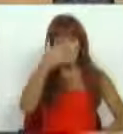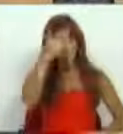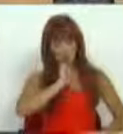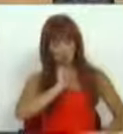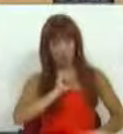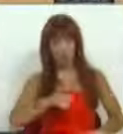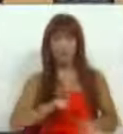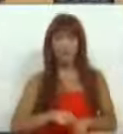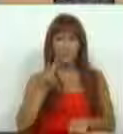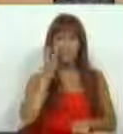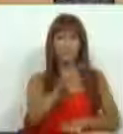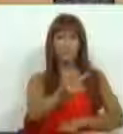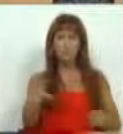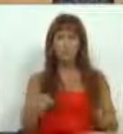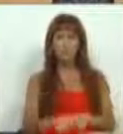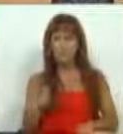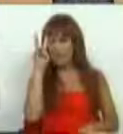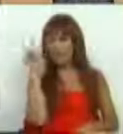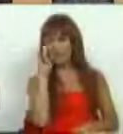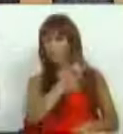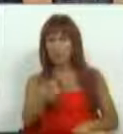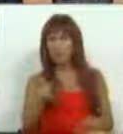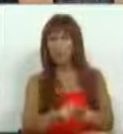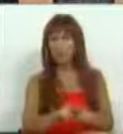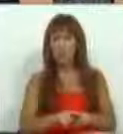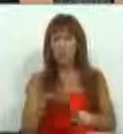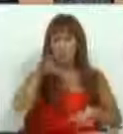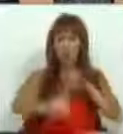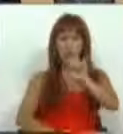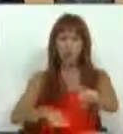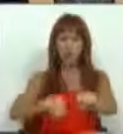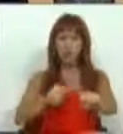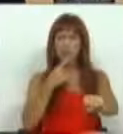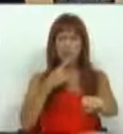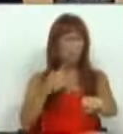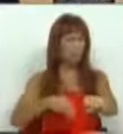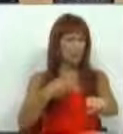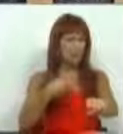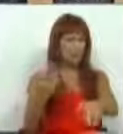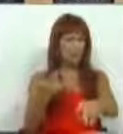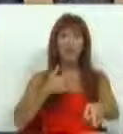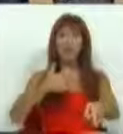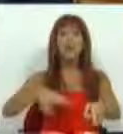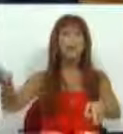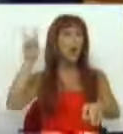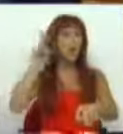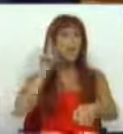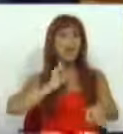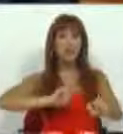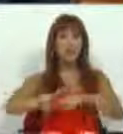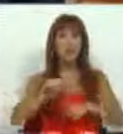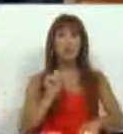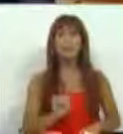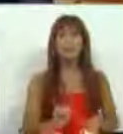ponto de vista, uma visão, uma visão na ocupação do território muito preocupante. Gostava de ouvir, Sra.